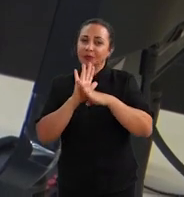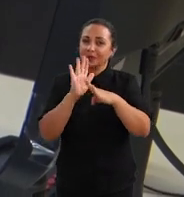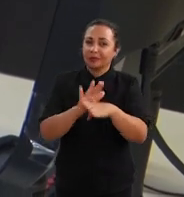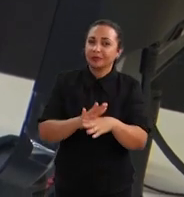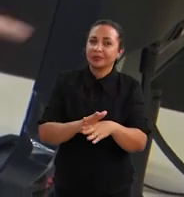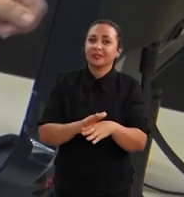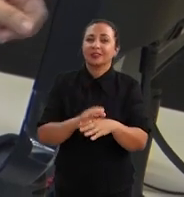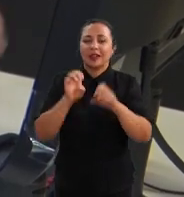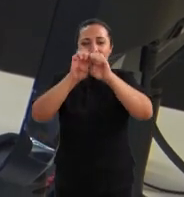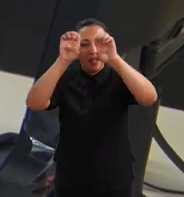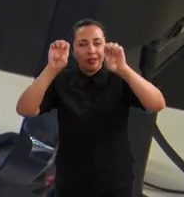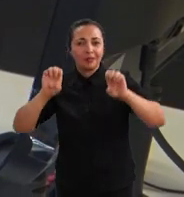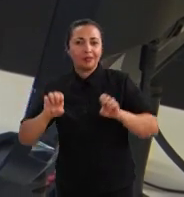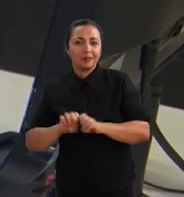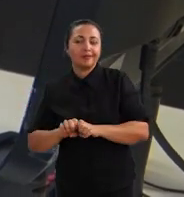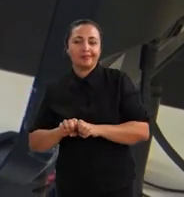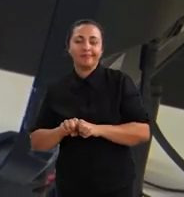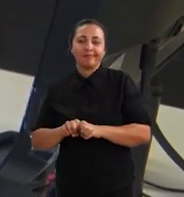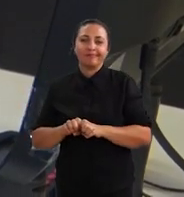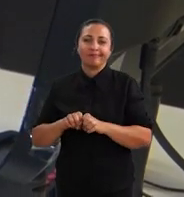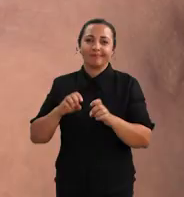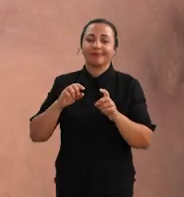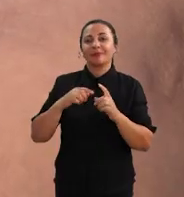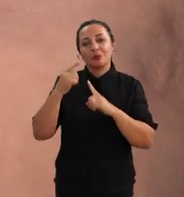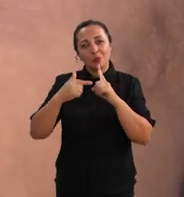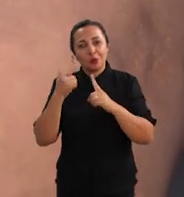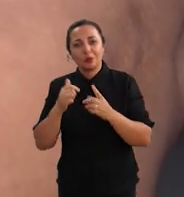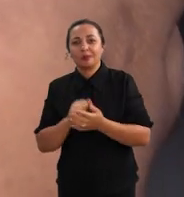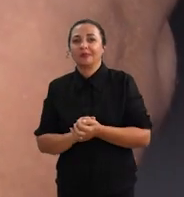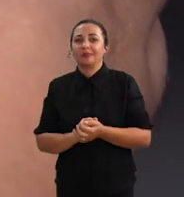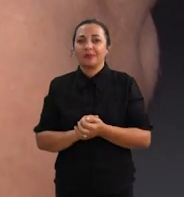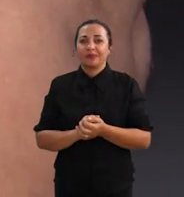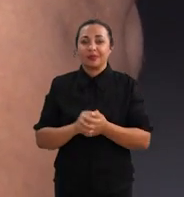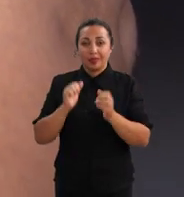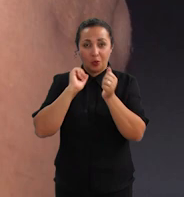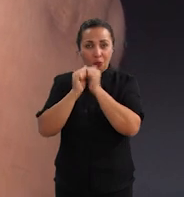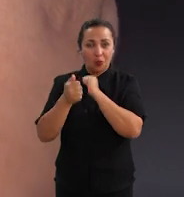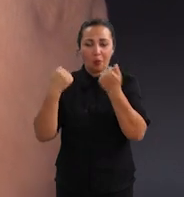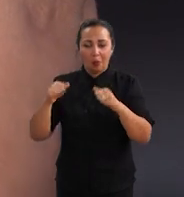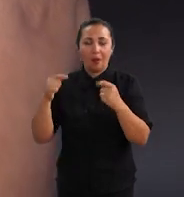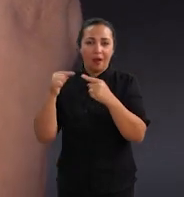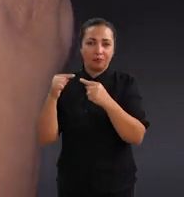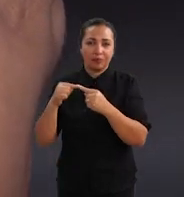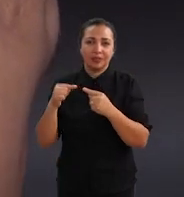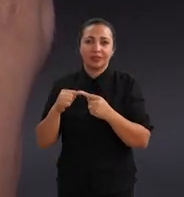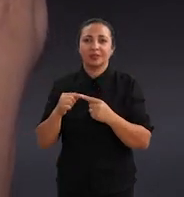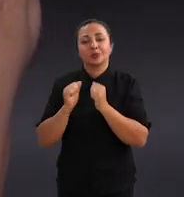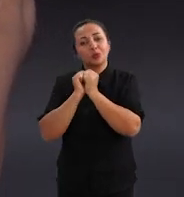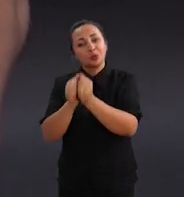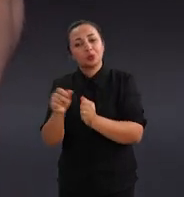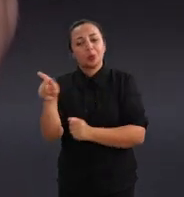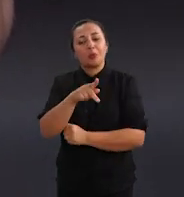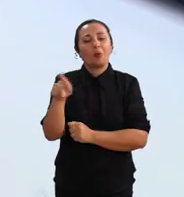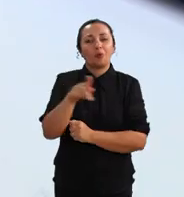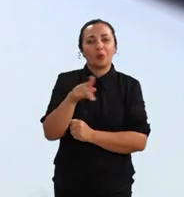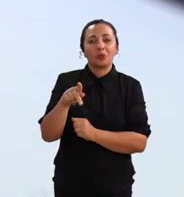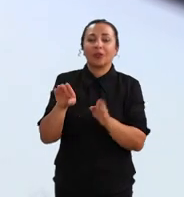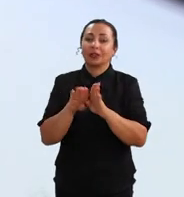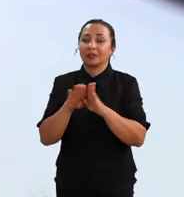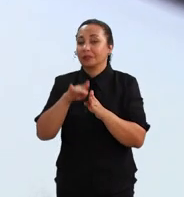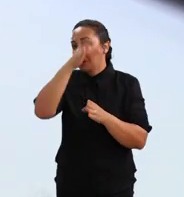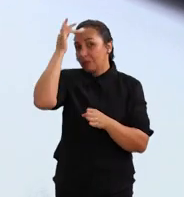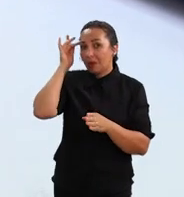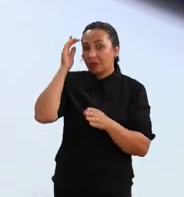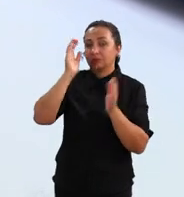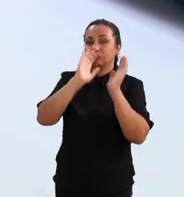ajudaram a estruturar essa ferramenta. O jogo, ele pode ser aplicado com o professor e o